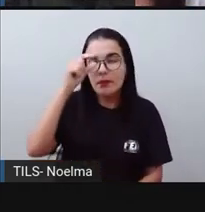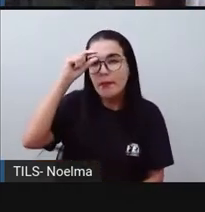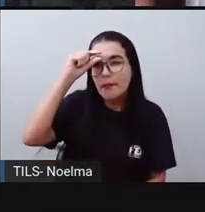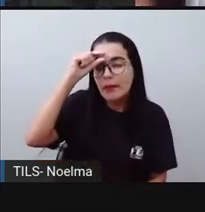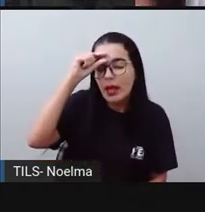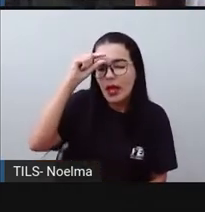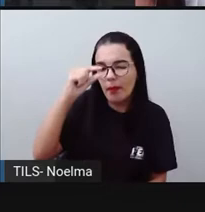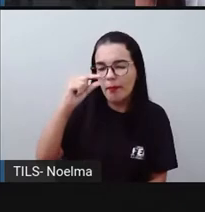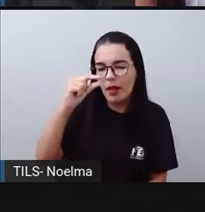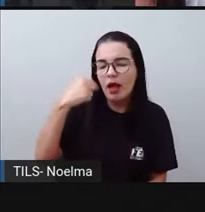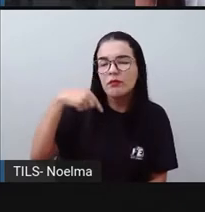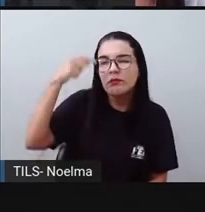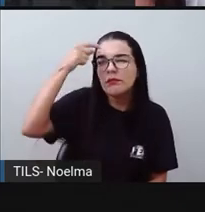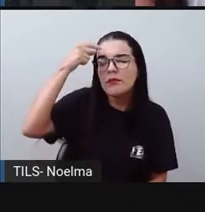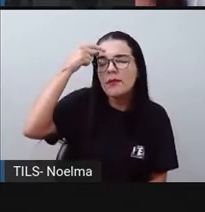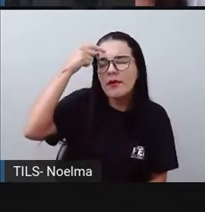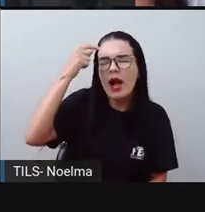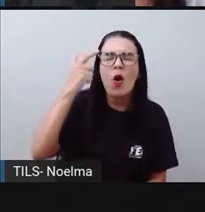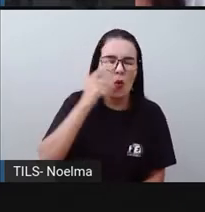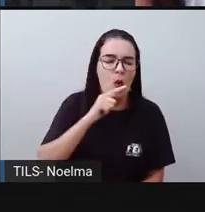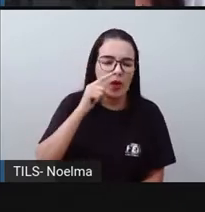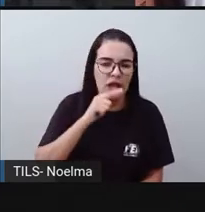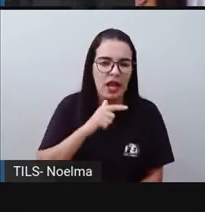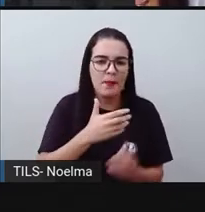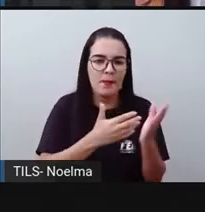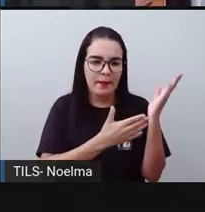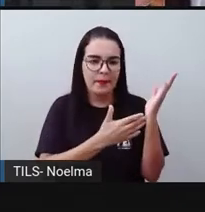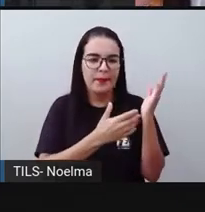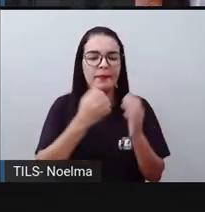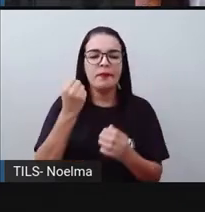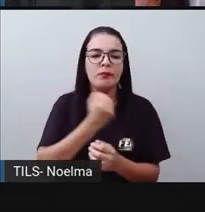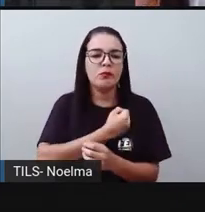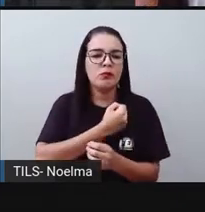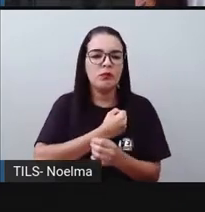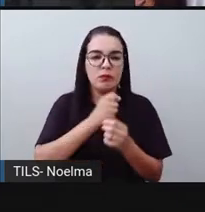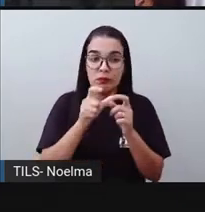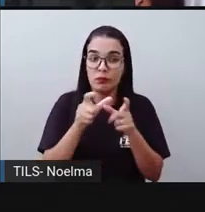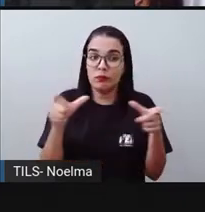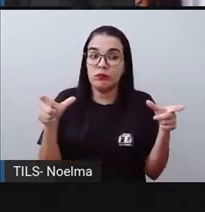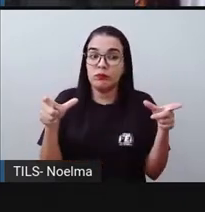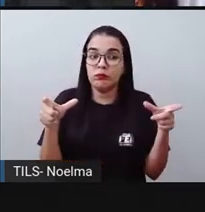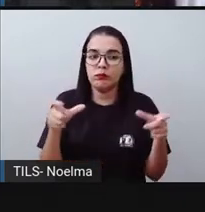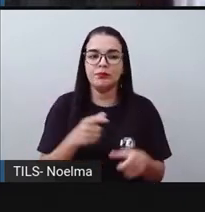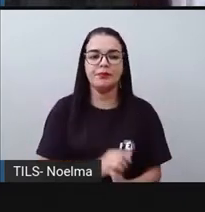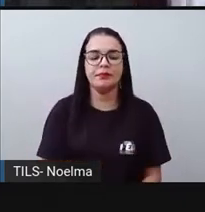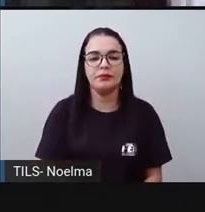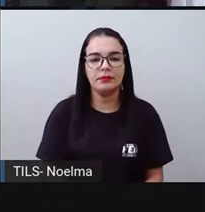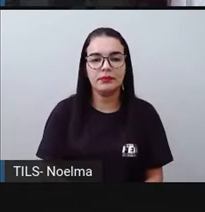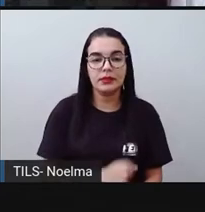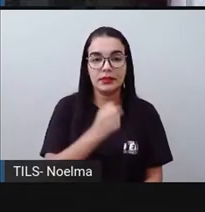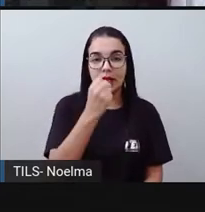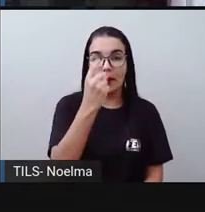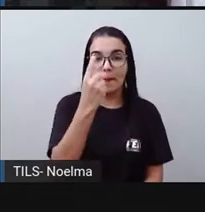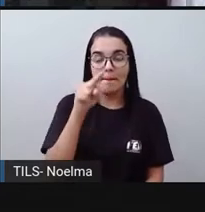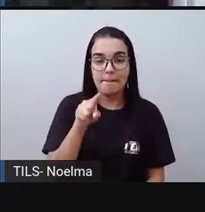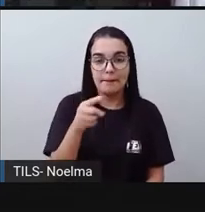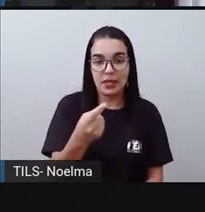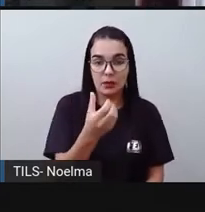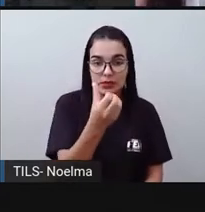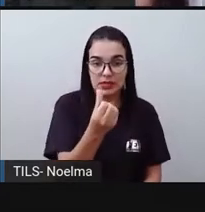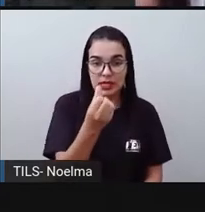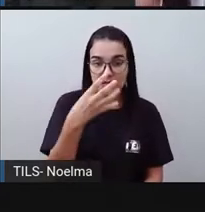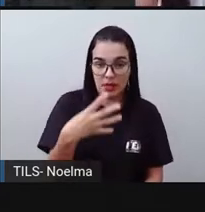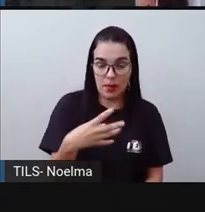respostas. A Pró colocou aí números mais altos, estão vendo? Mil e sessenta e quatro